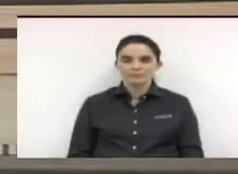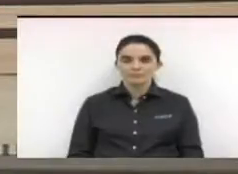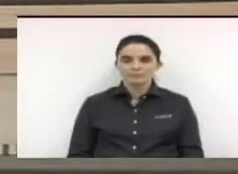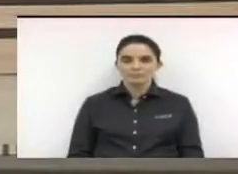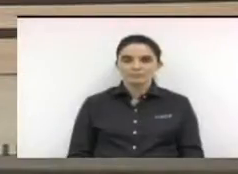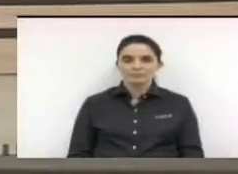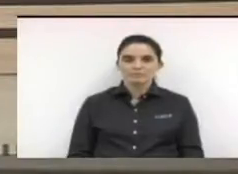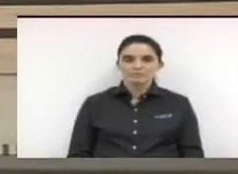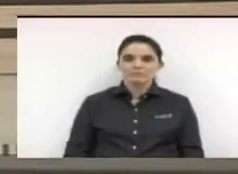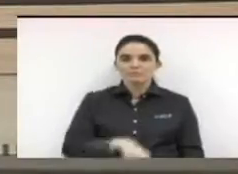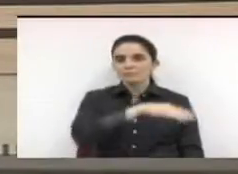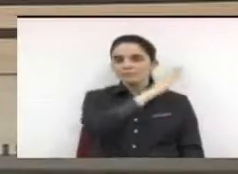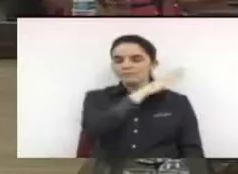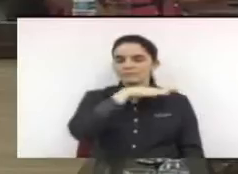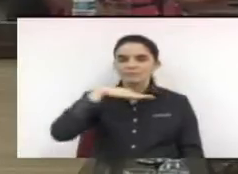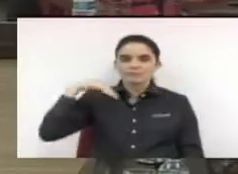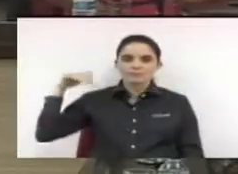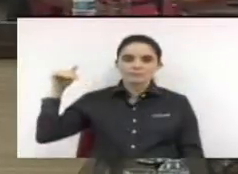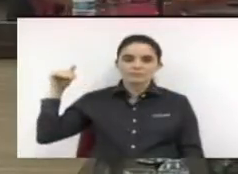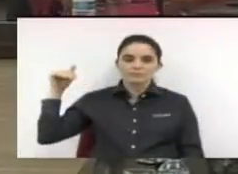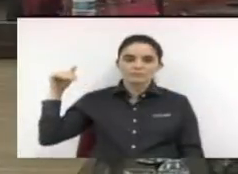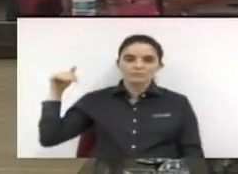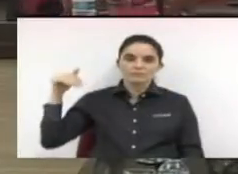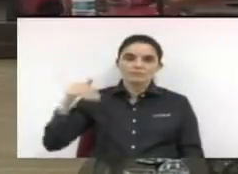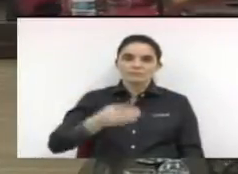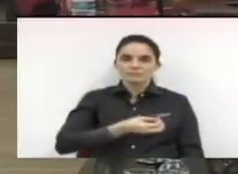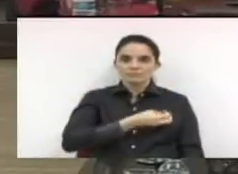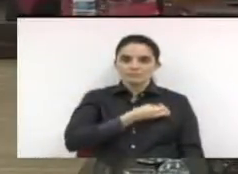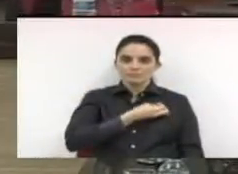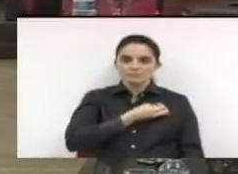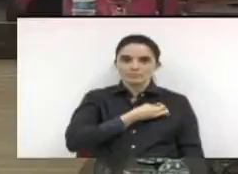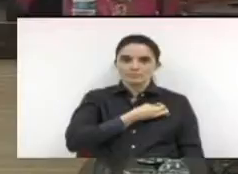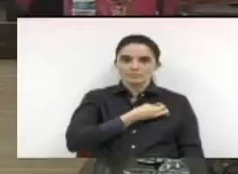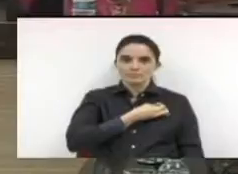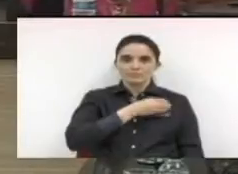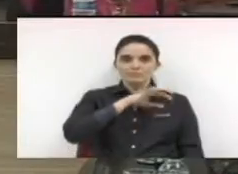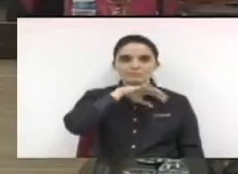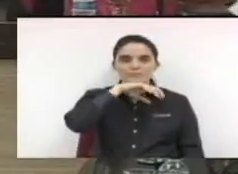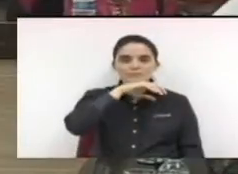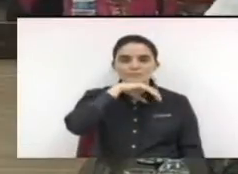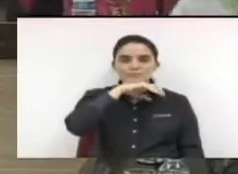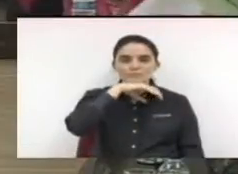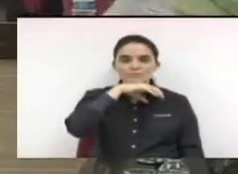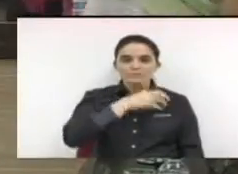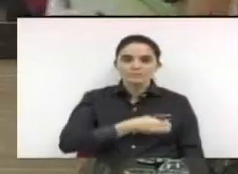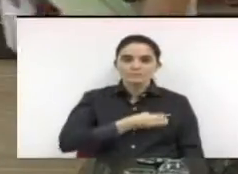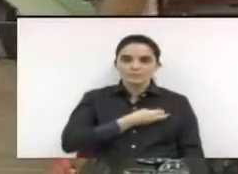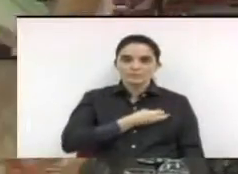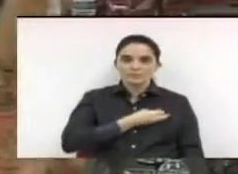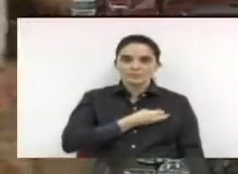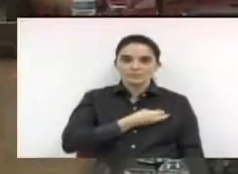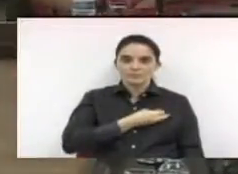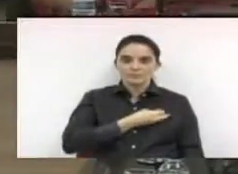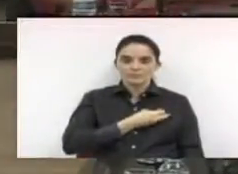Vereadora Luísio Marinho de Andrade. Presente. André Henrique da Silva. Presente.